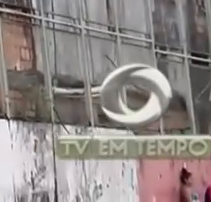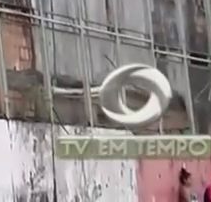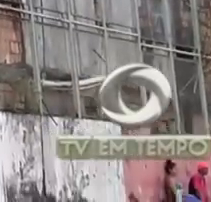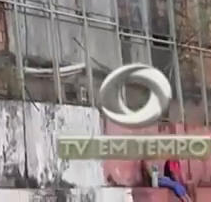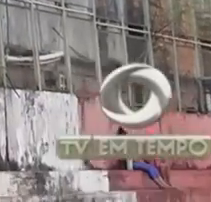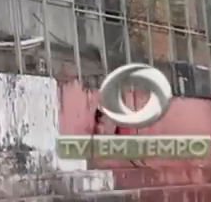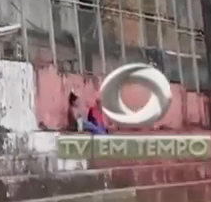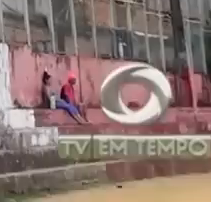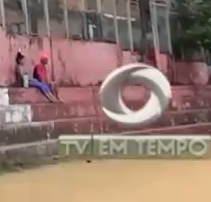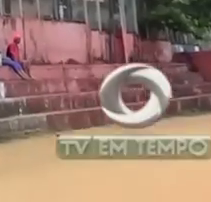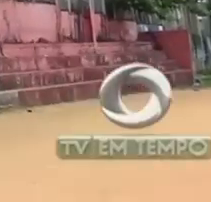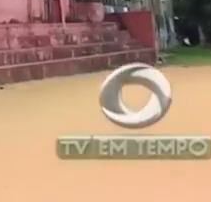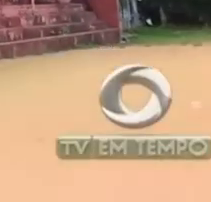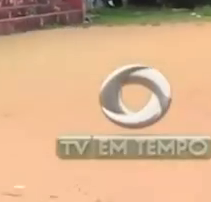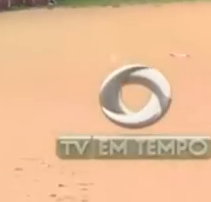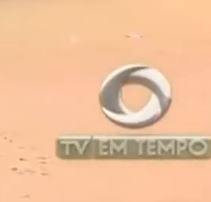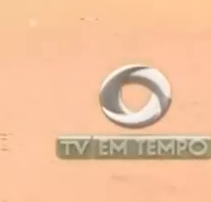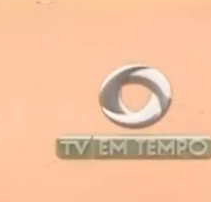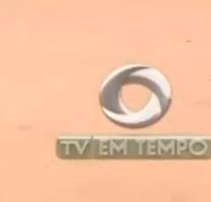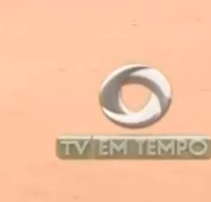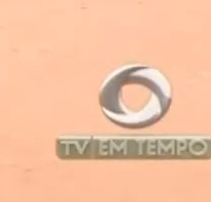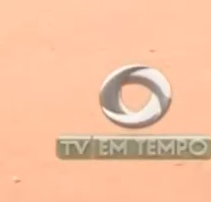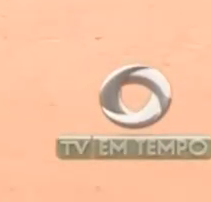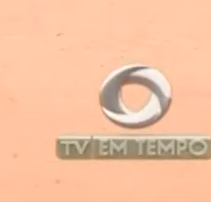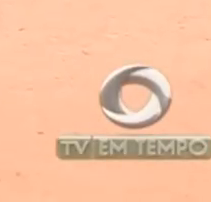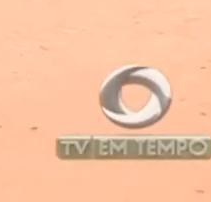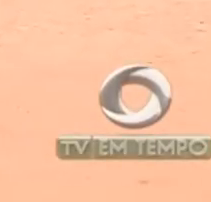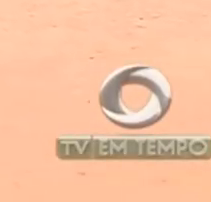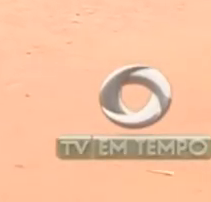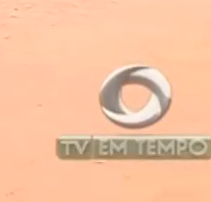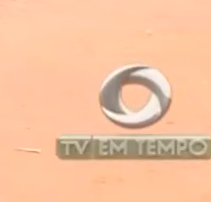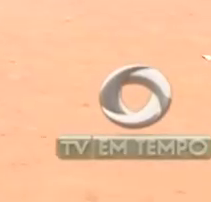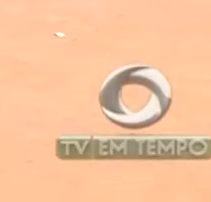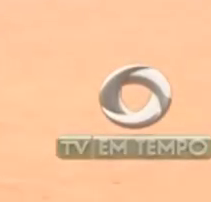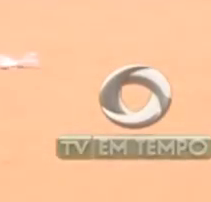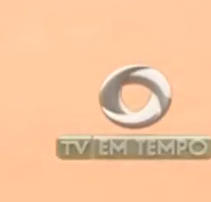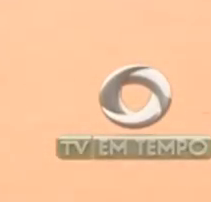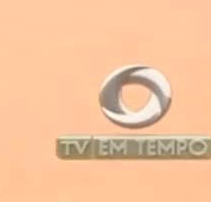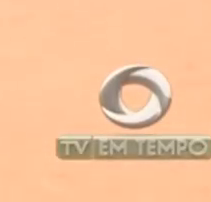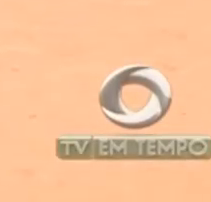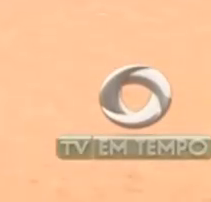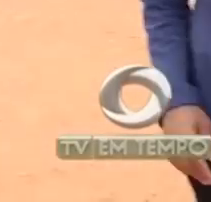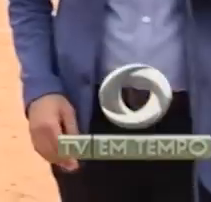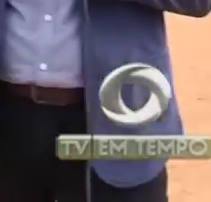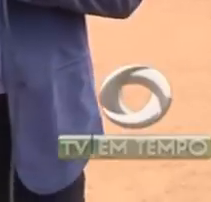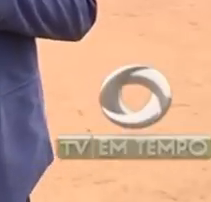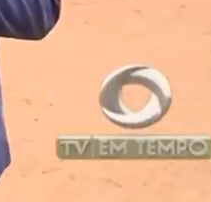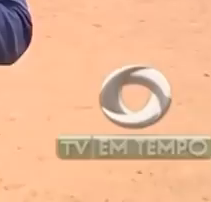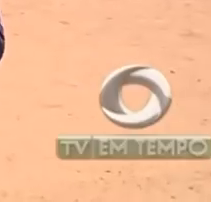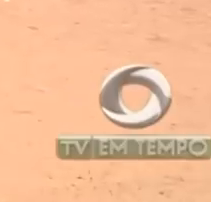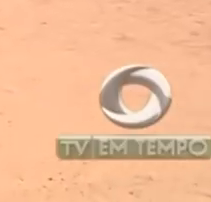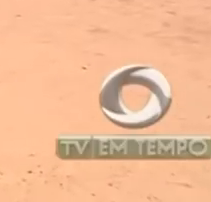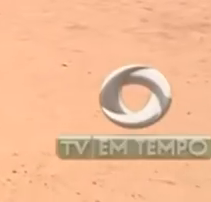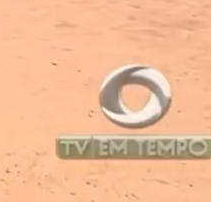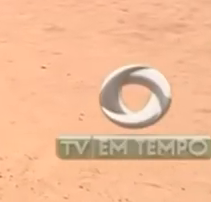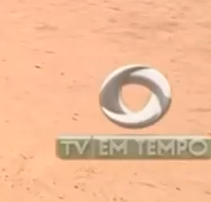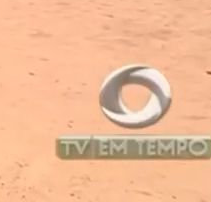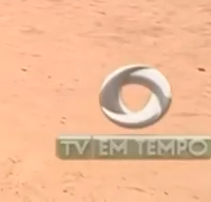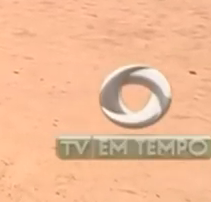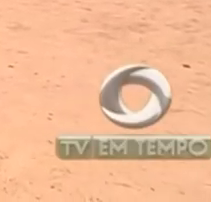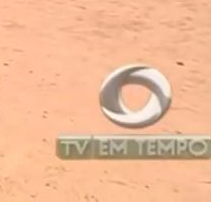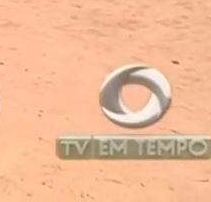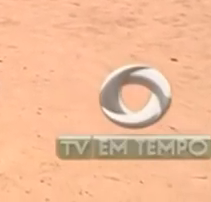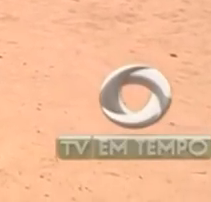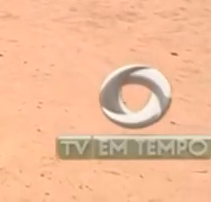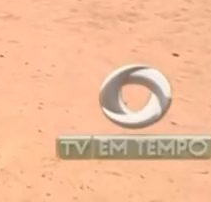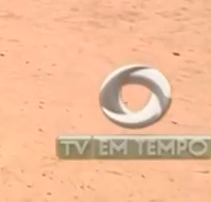Estamos na Compensa, bairro da Zona Oeste de Manaus considerado o reduto da maior organização criminosa que atua no Estado. Foi aqui neste campo que